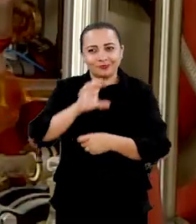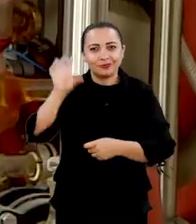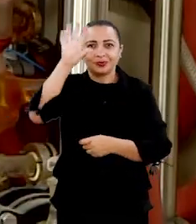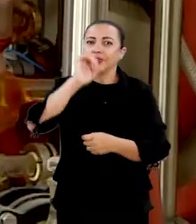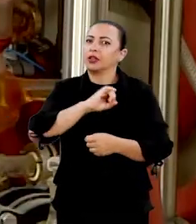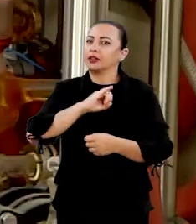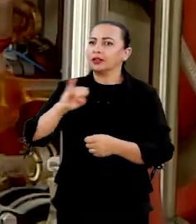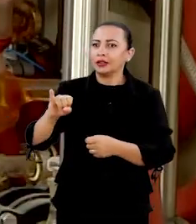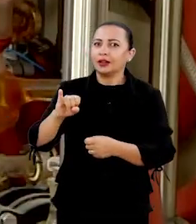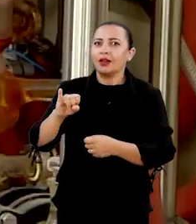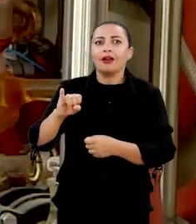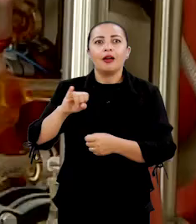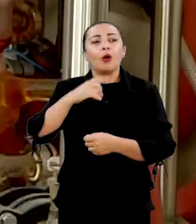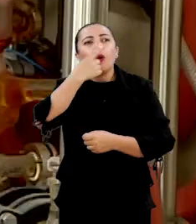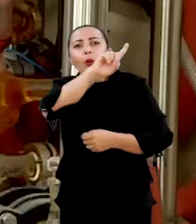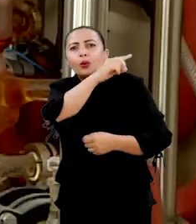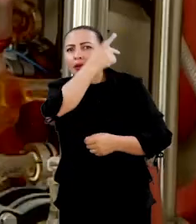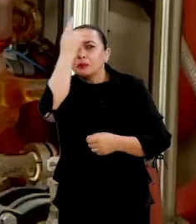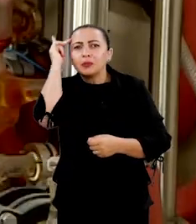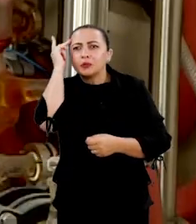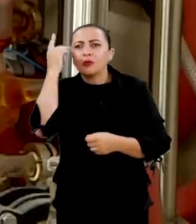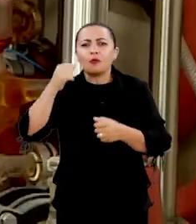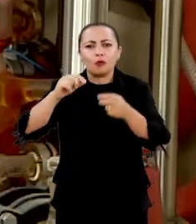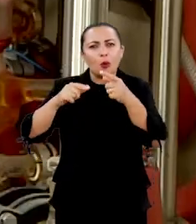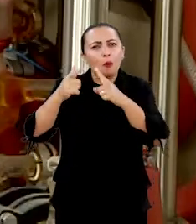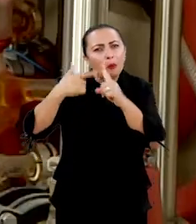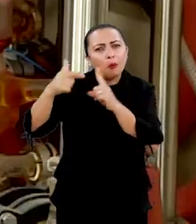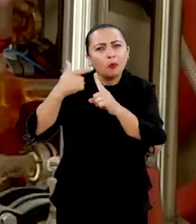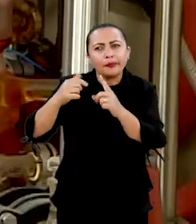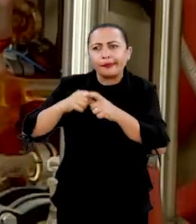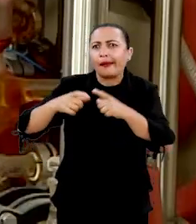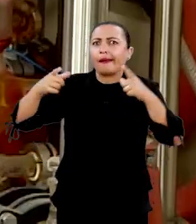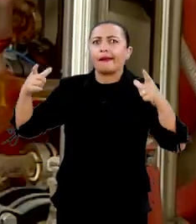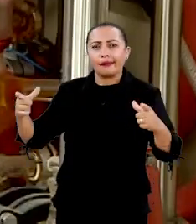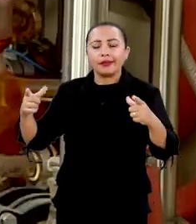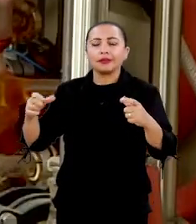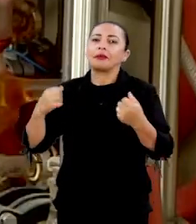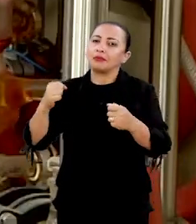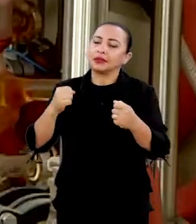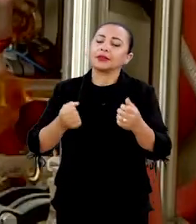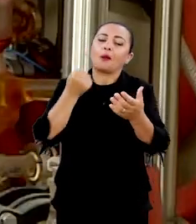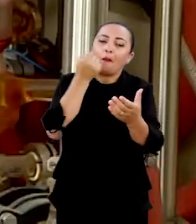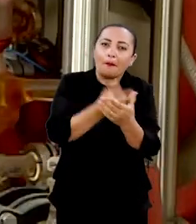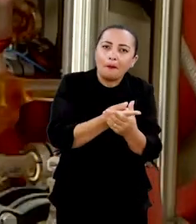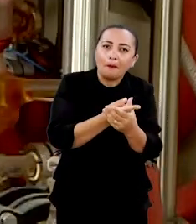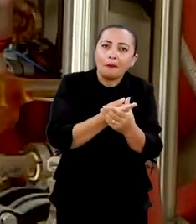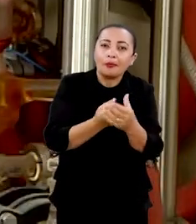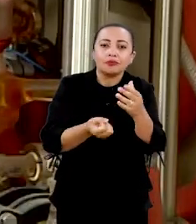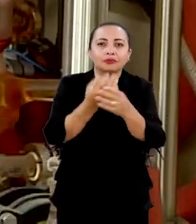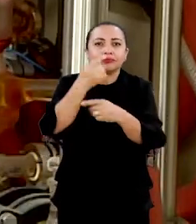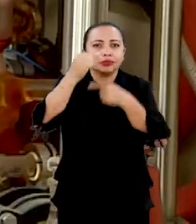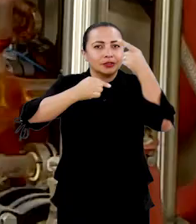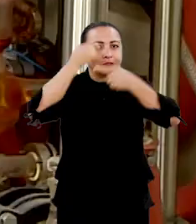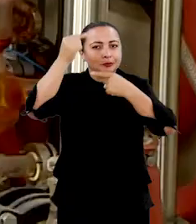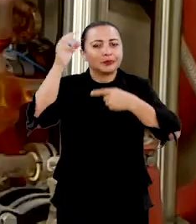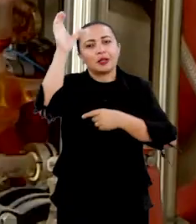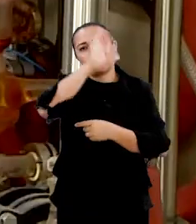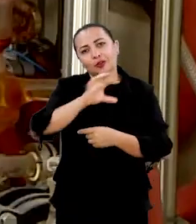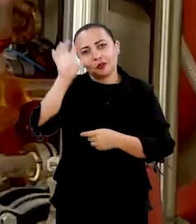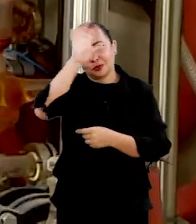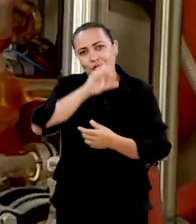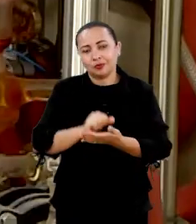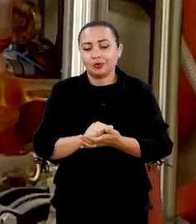ou seja, se alguém for produzir em grande quantidade, vai ter que comprar essa matéria-prima regional. E